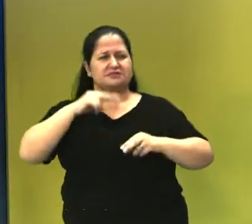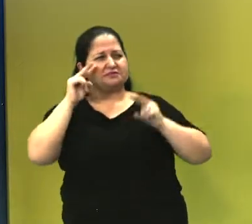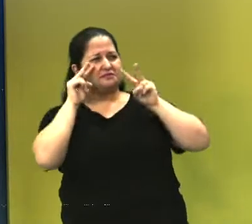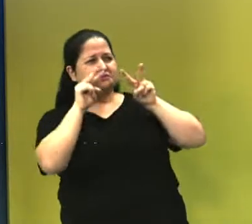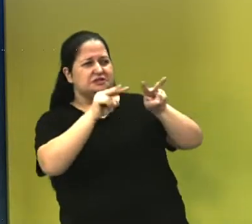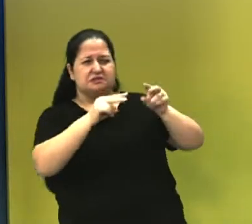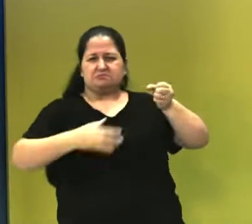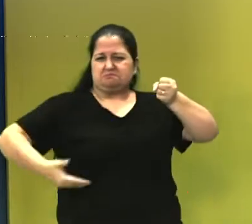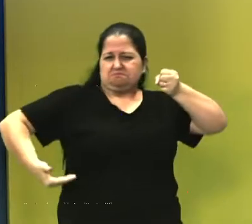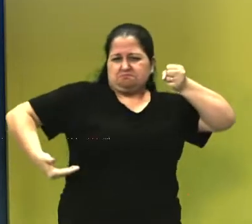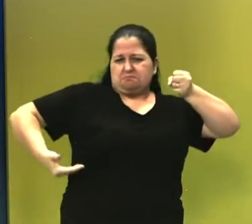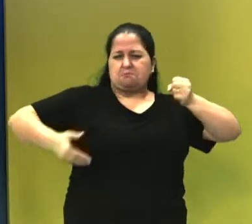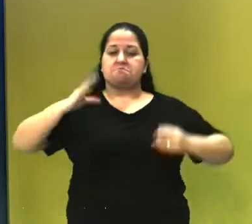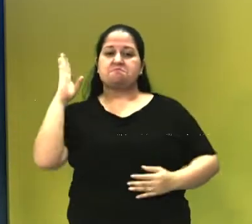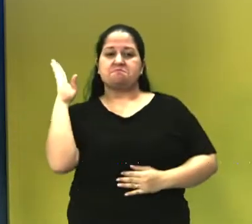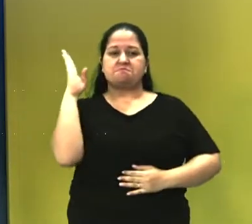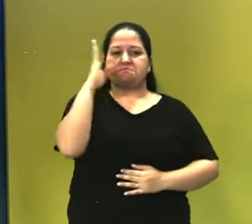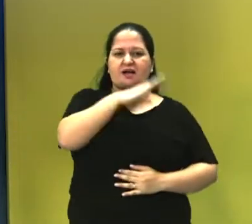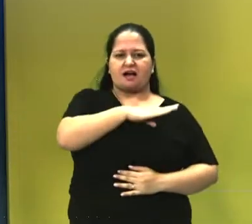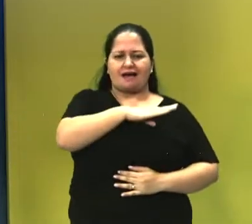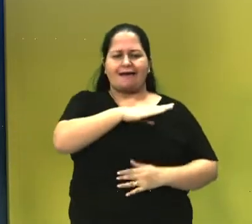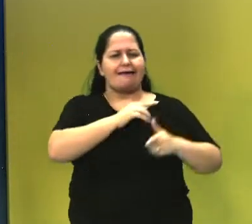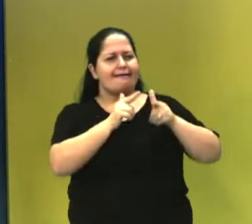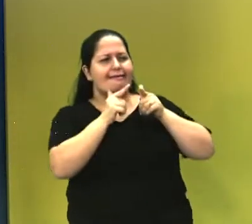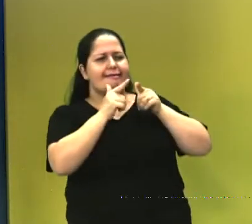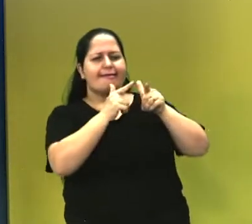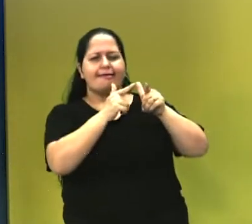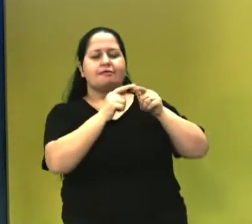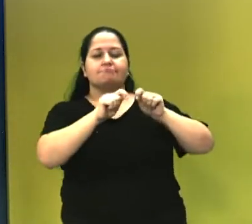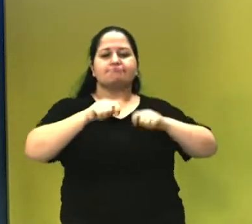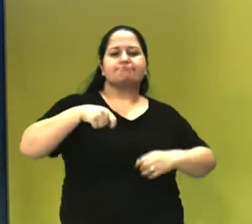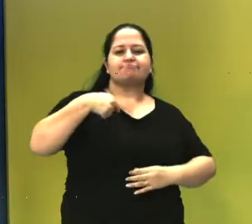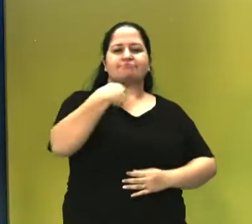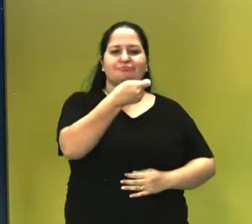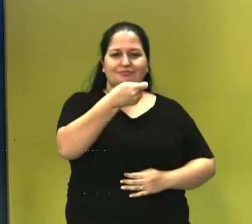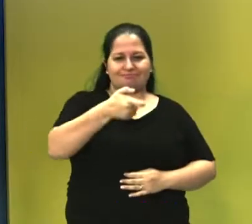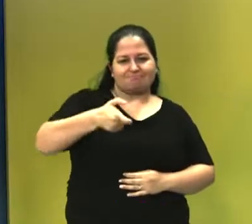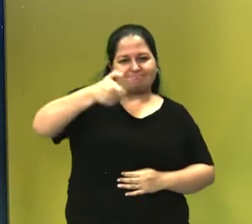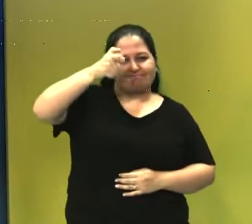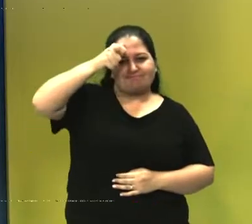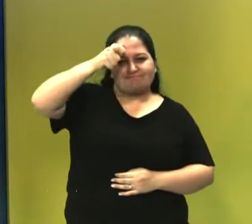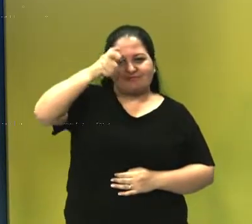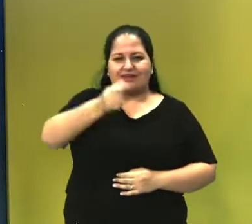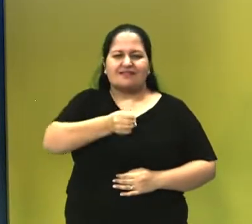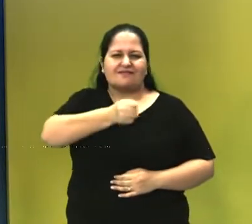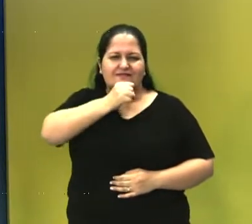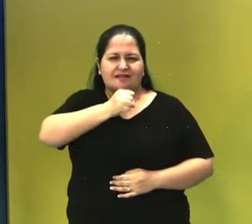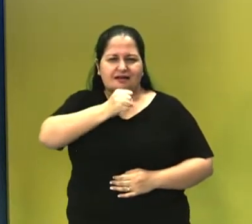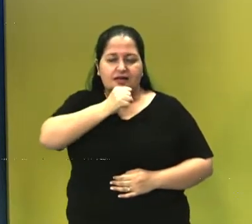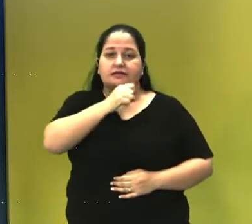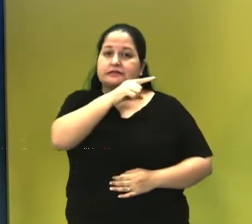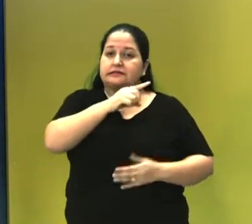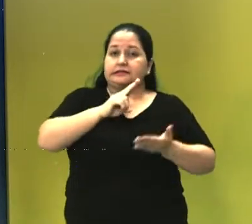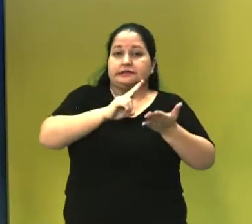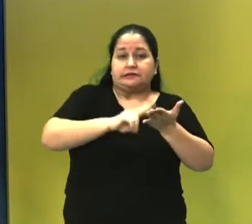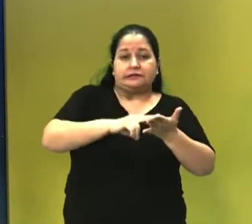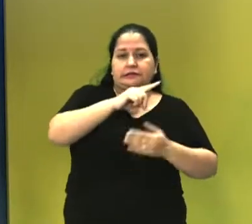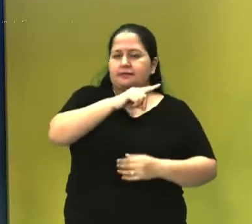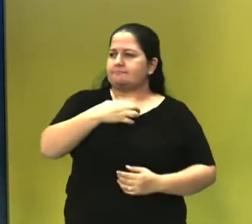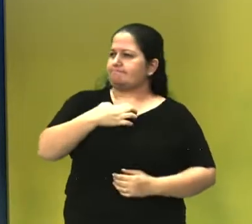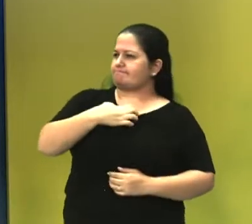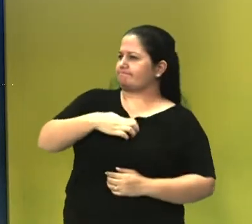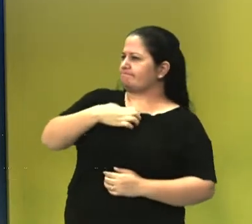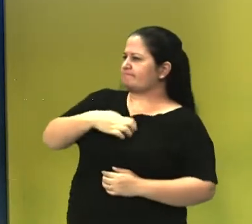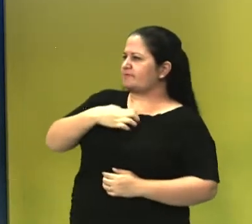para as tribos daqui. E, apesar dessa maldade, apesar dos dinocídios cometidos contra indígenas em